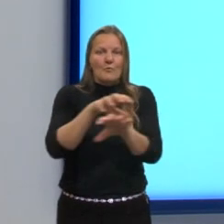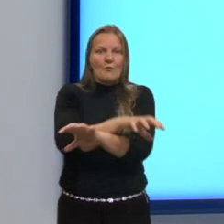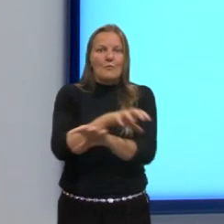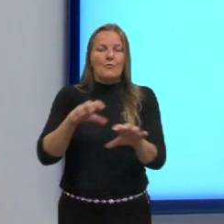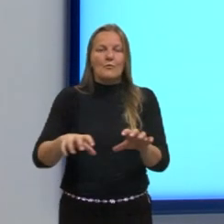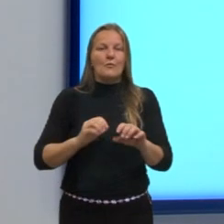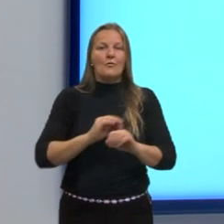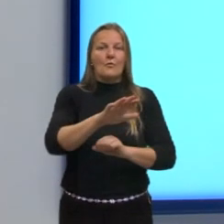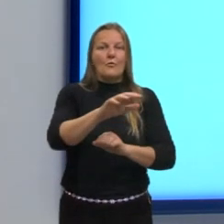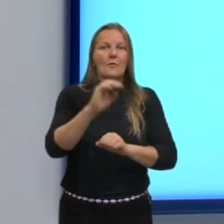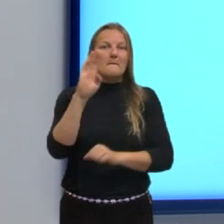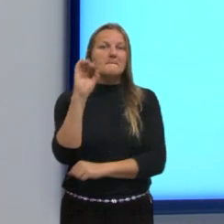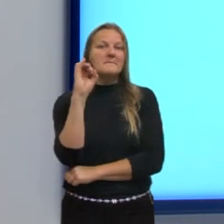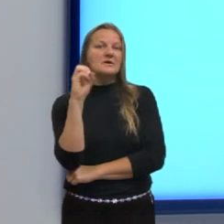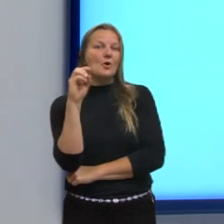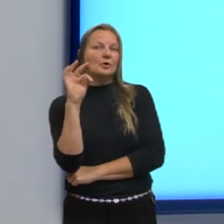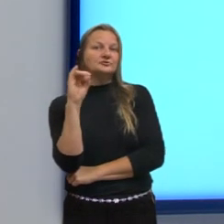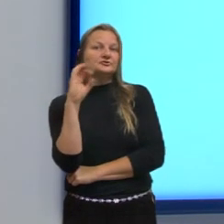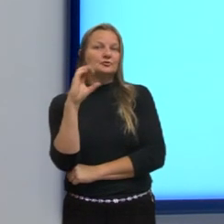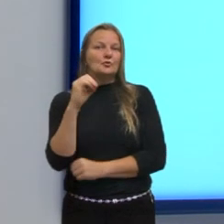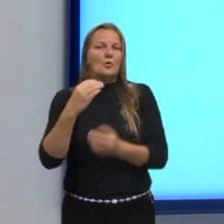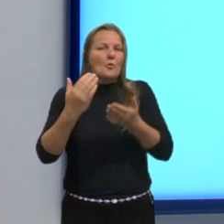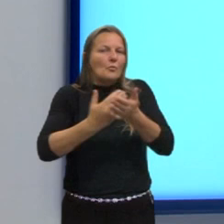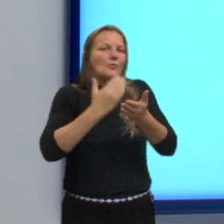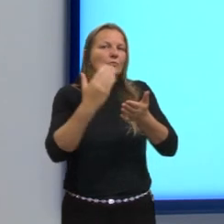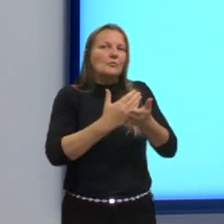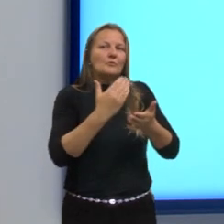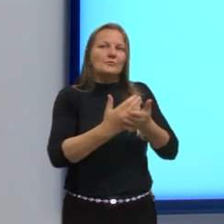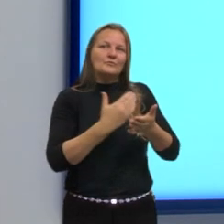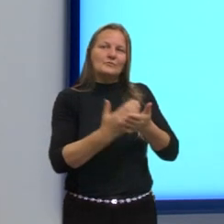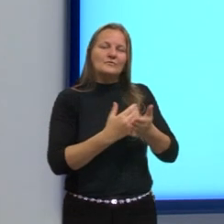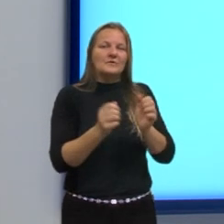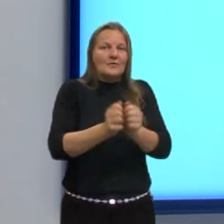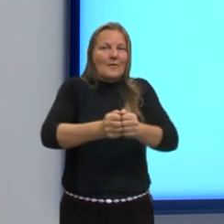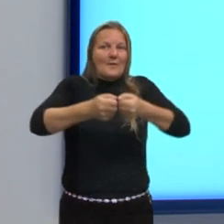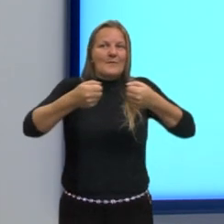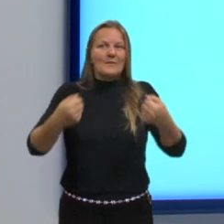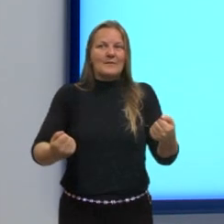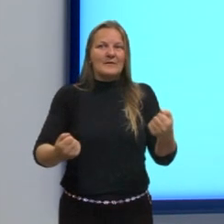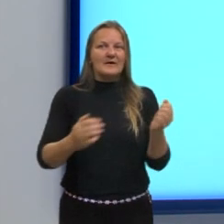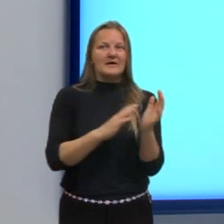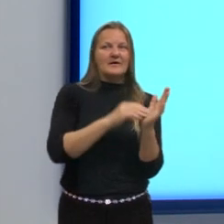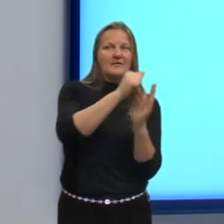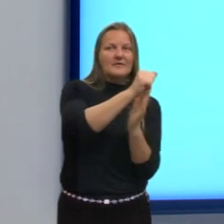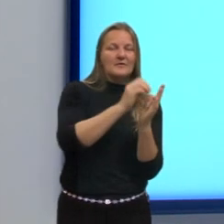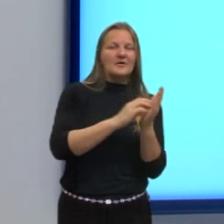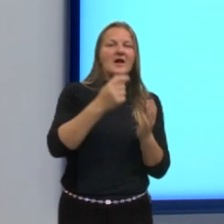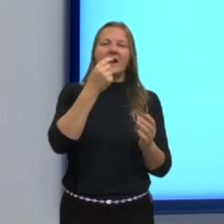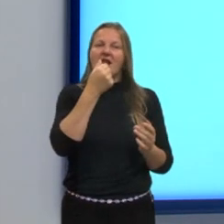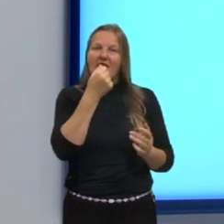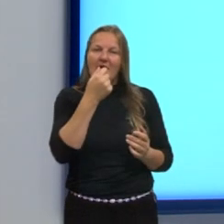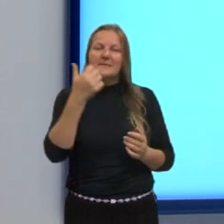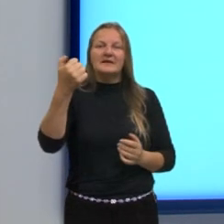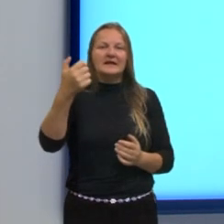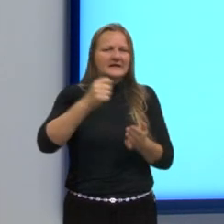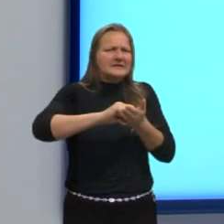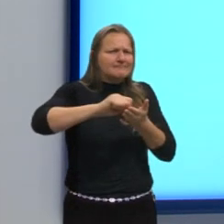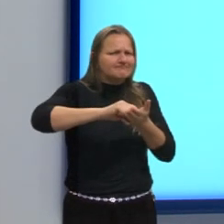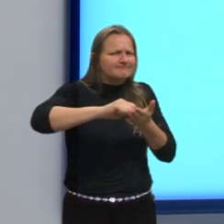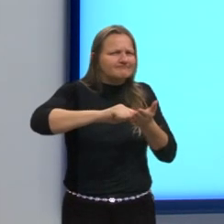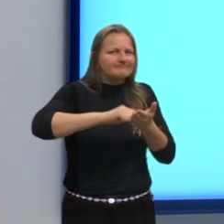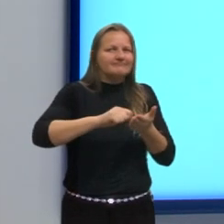bom, olha... Pega um caderninho aí, pega uma agenda, um lápis, uma caneta e anota.